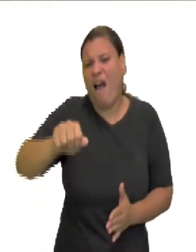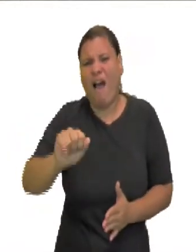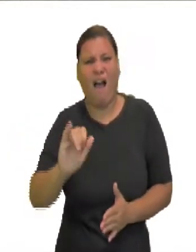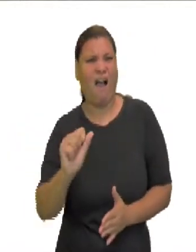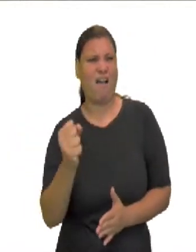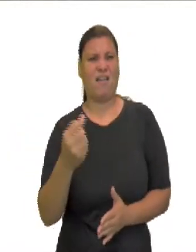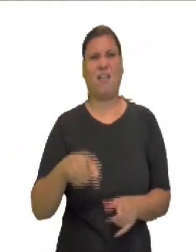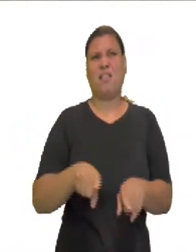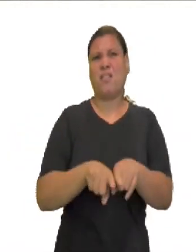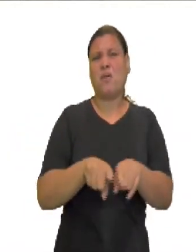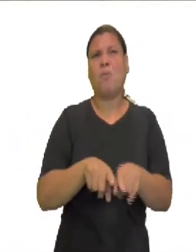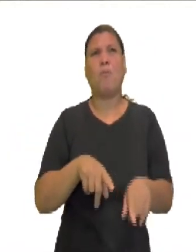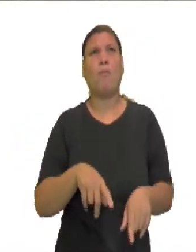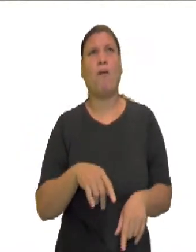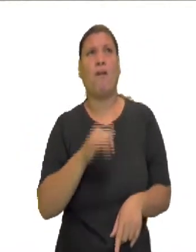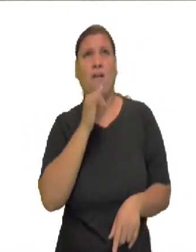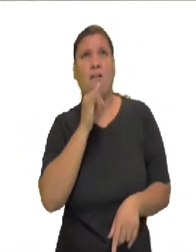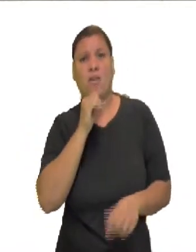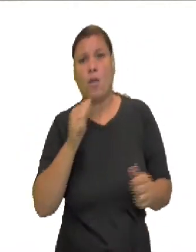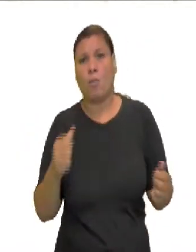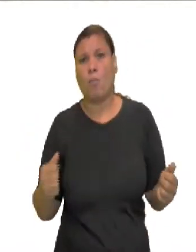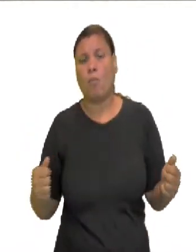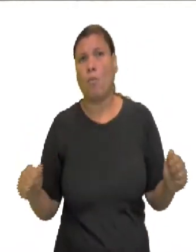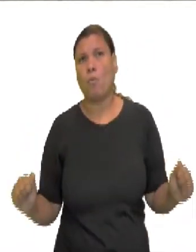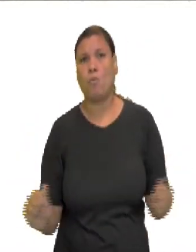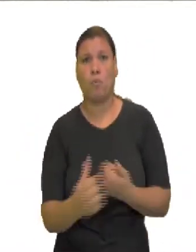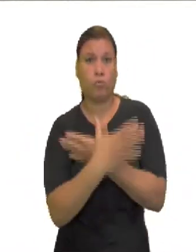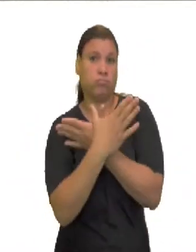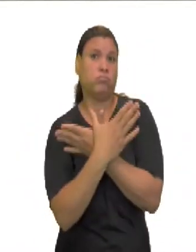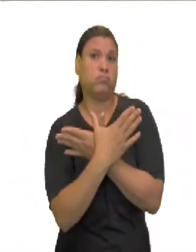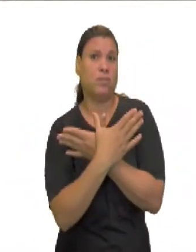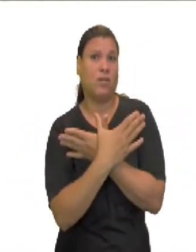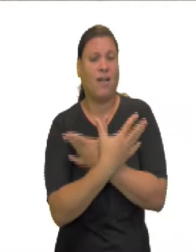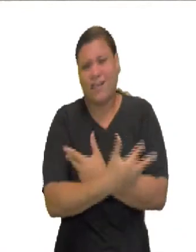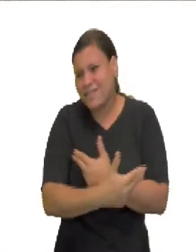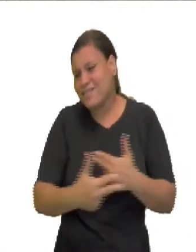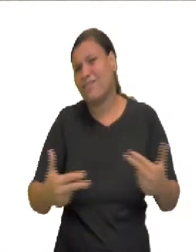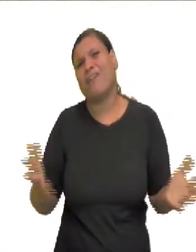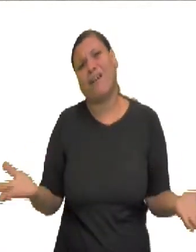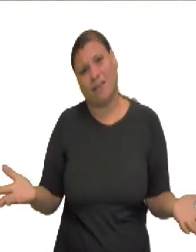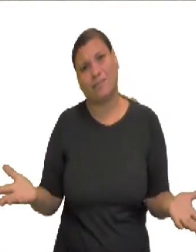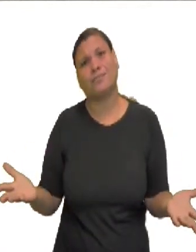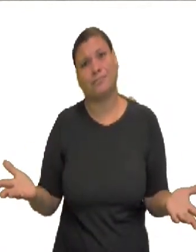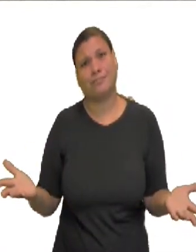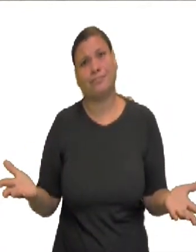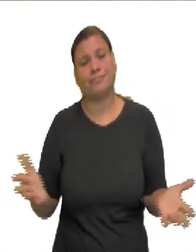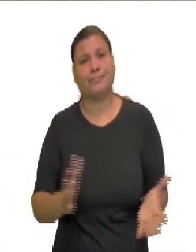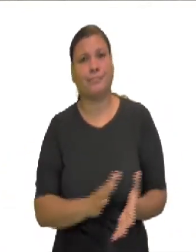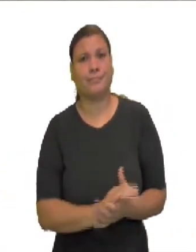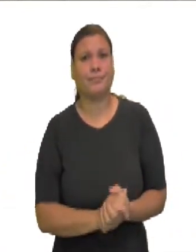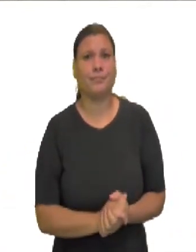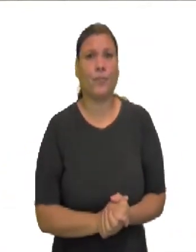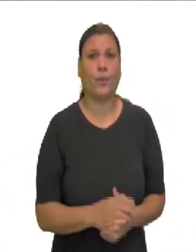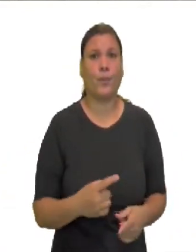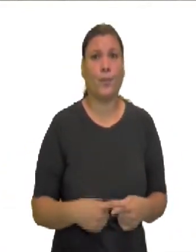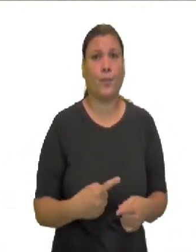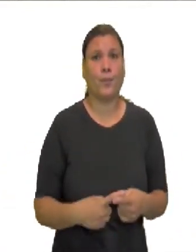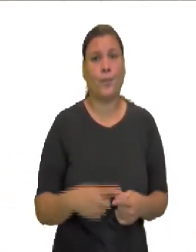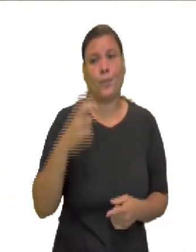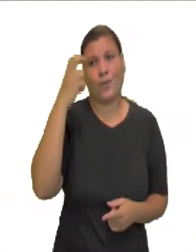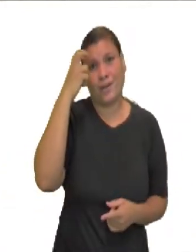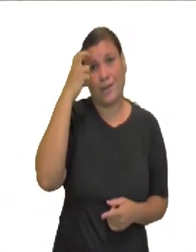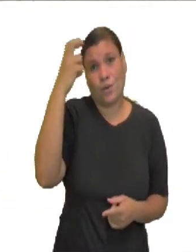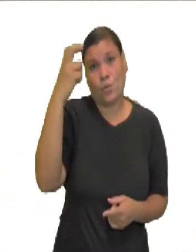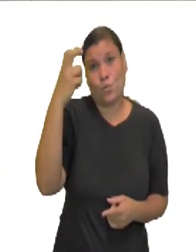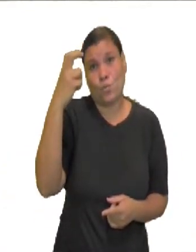houve matanças. Então com isso eles não viviam essa, não conseguiam viver esse aculturamento